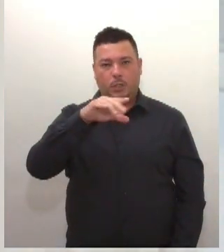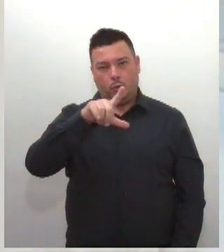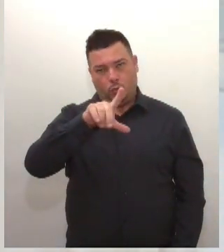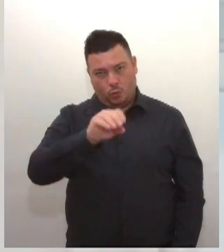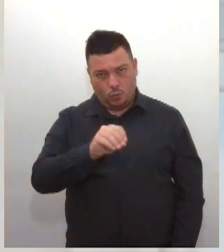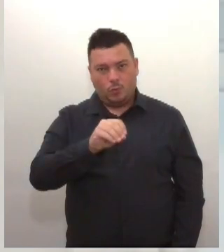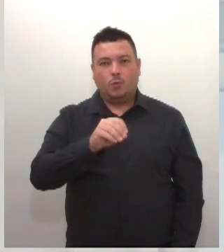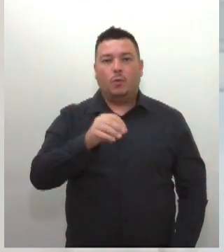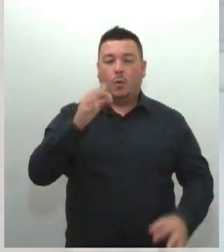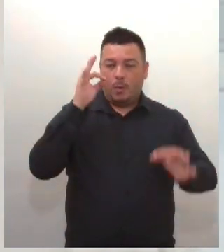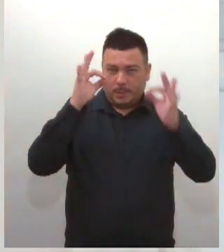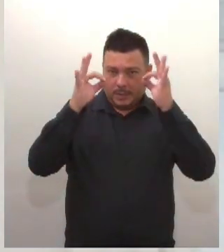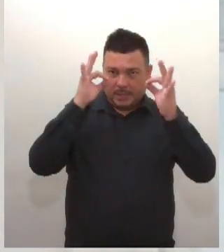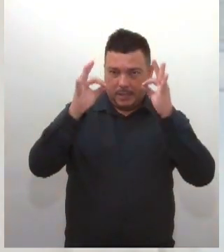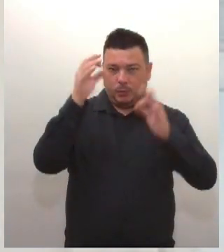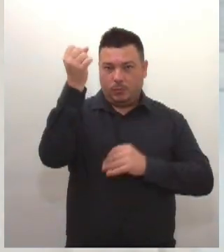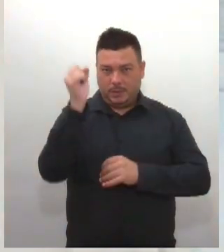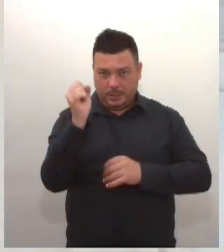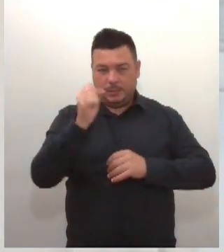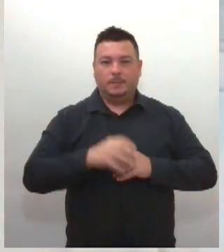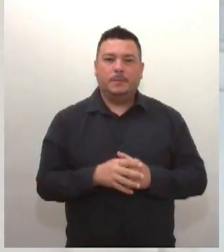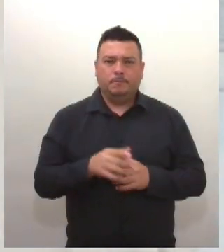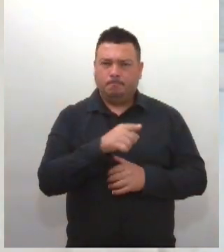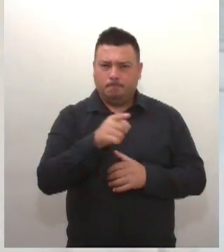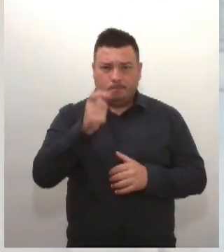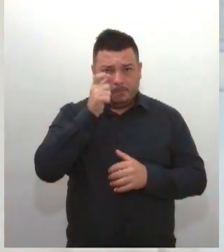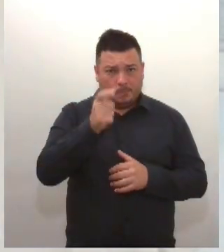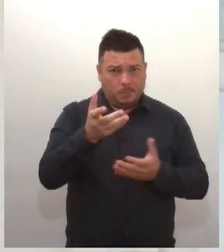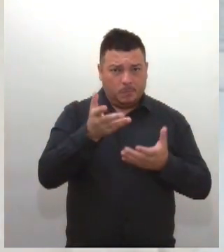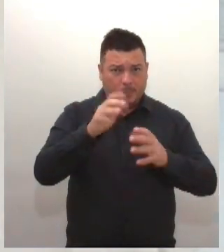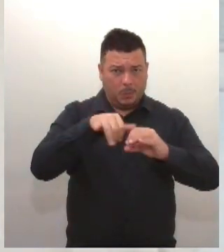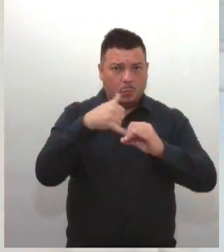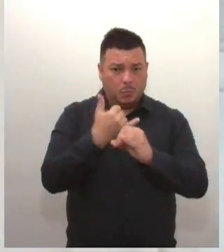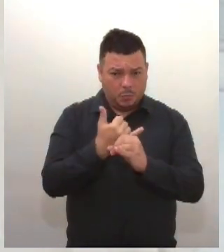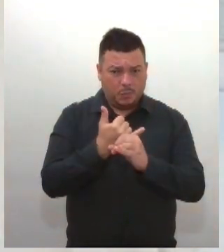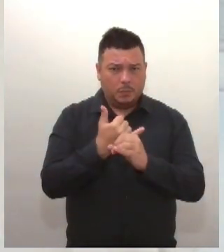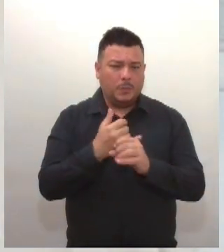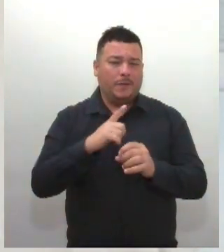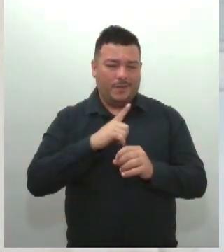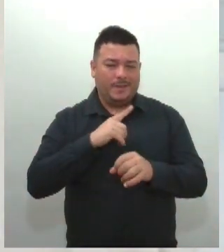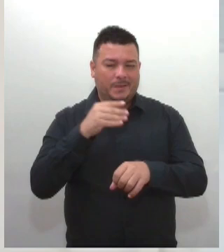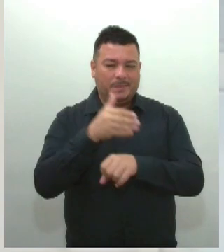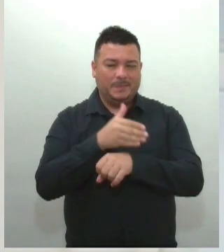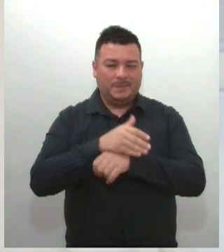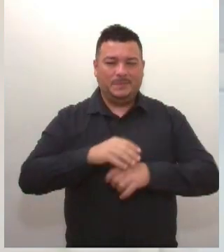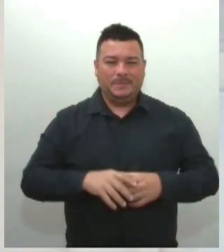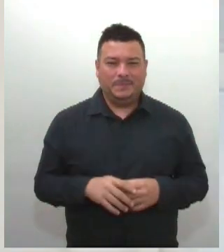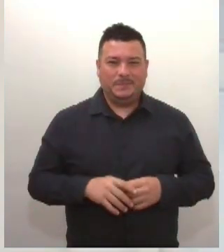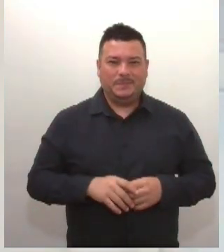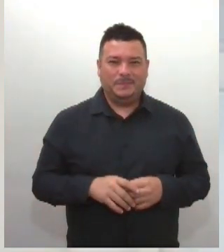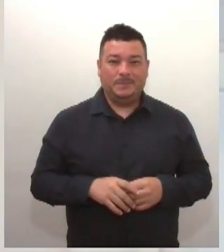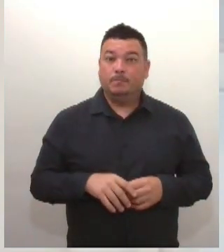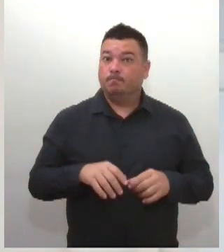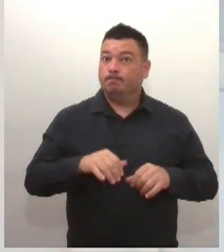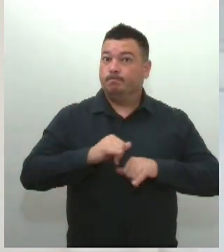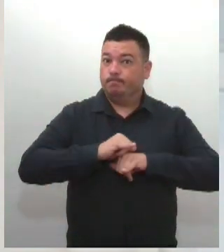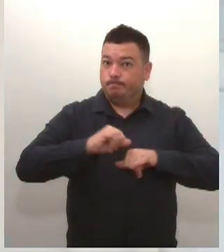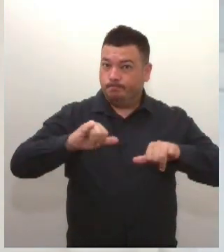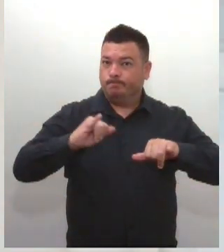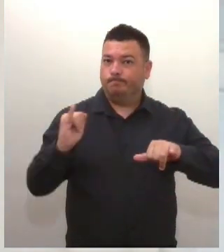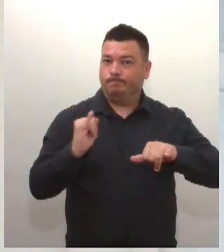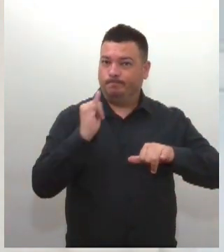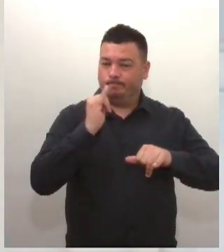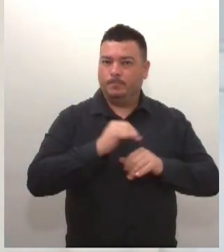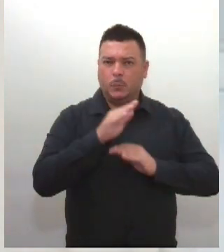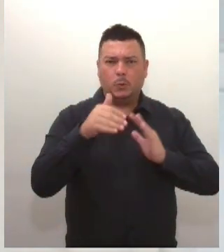tiver interesse de assistir também pelo YouTube, vai ter acesso. É importante dizer uma coisa, é tudo totalmente